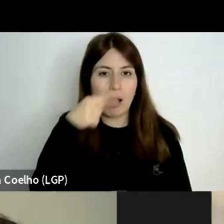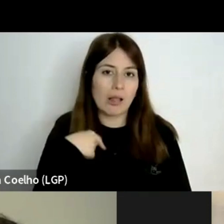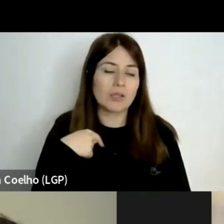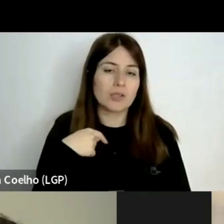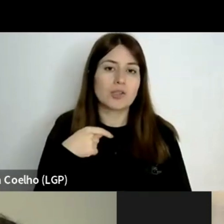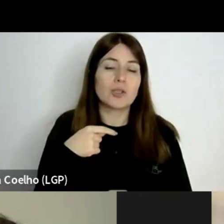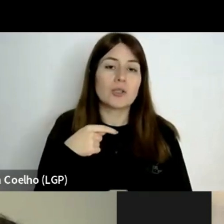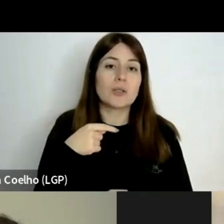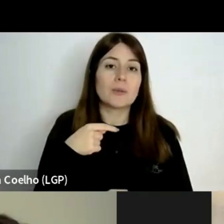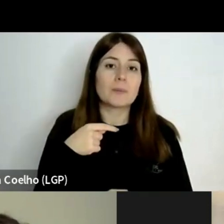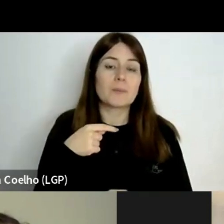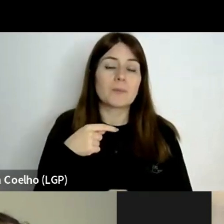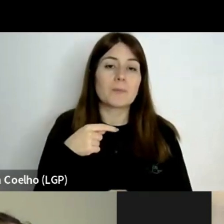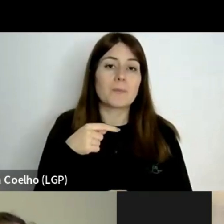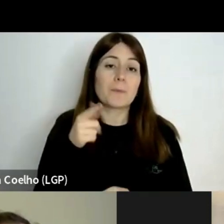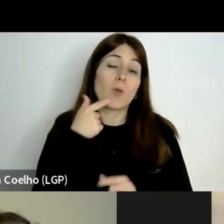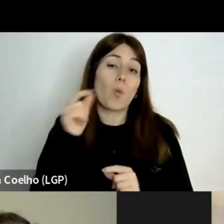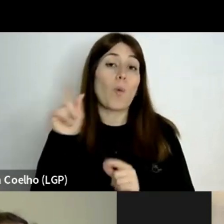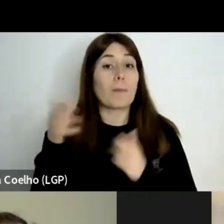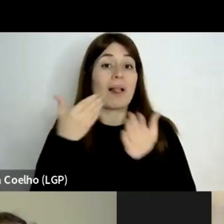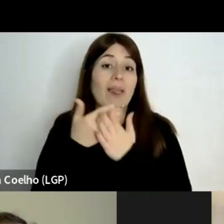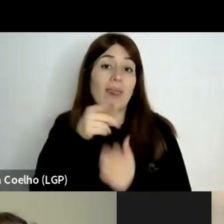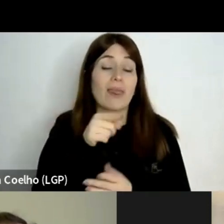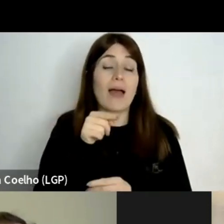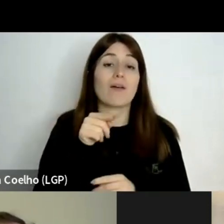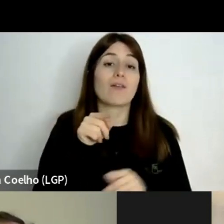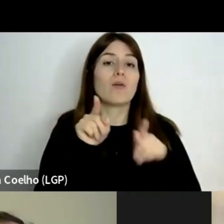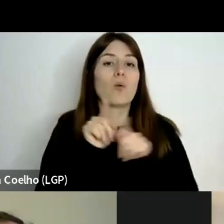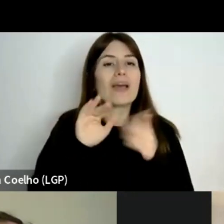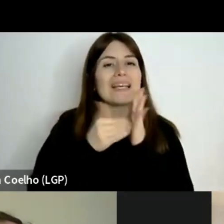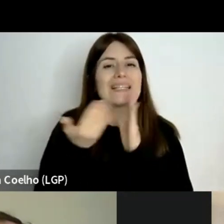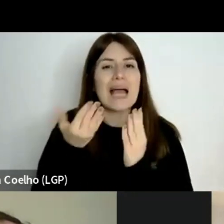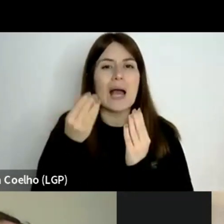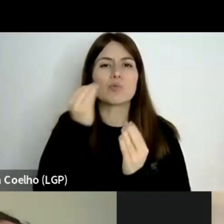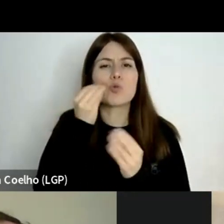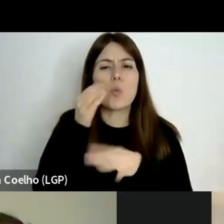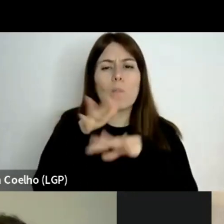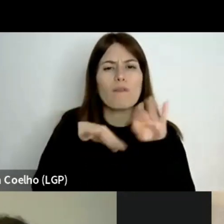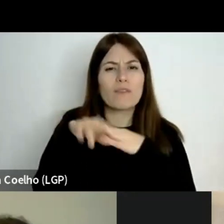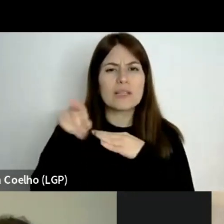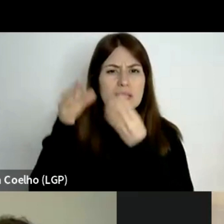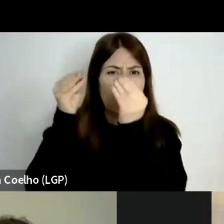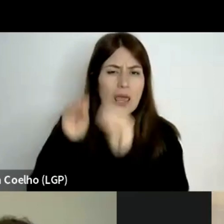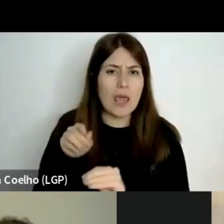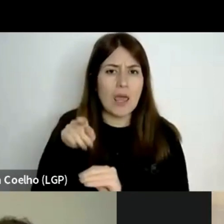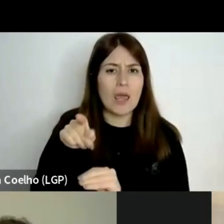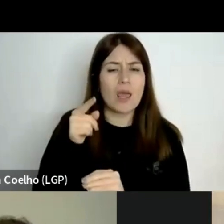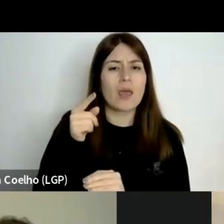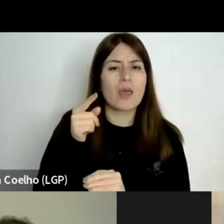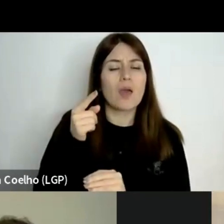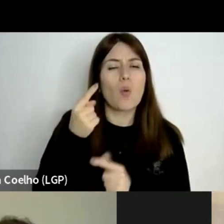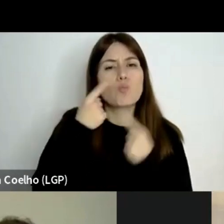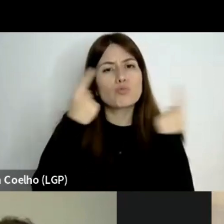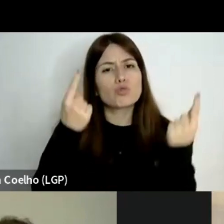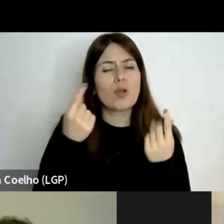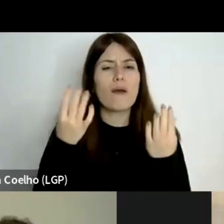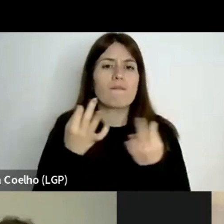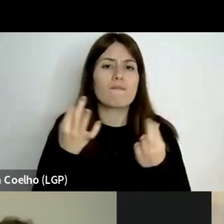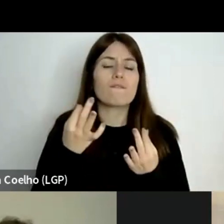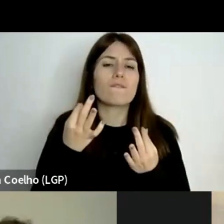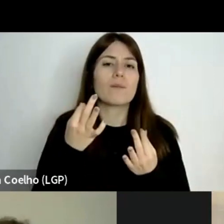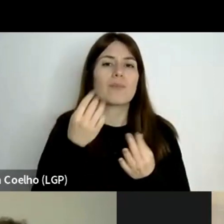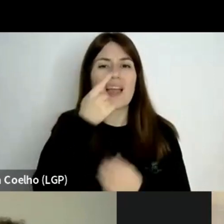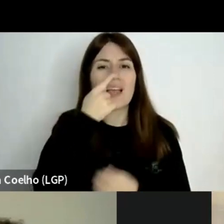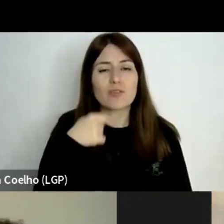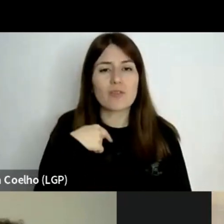e não apenas, na elaboração dos exames, mostram as lacunas, sobretudo,